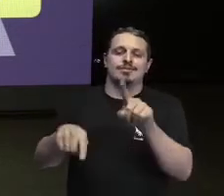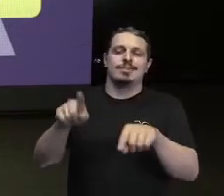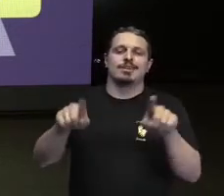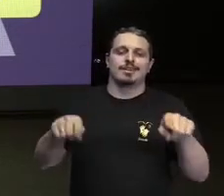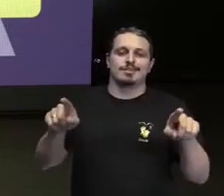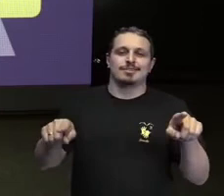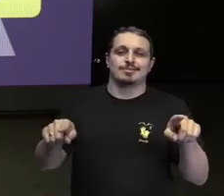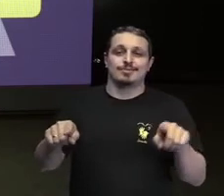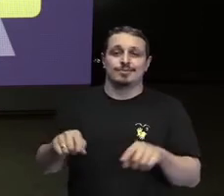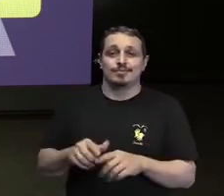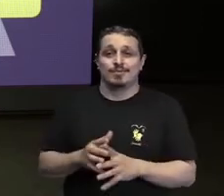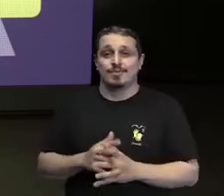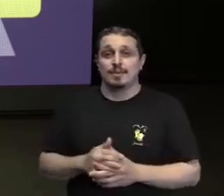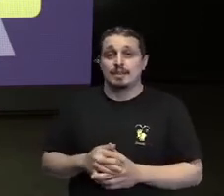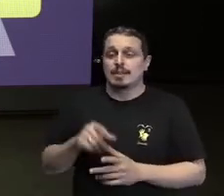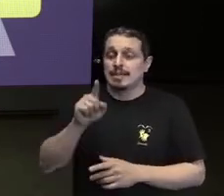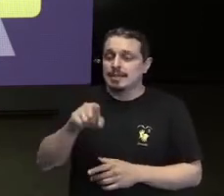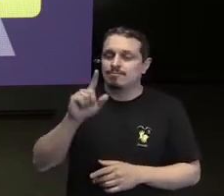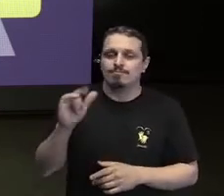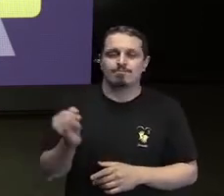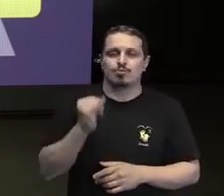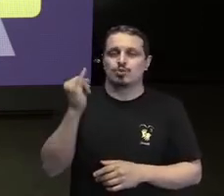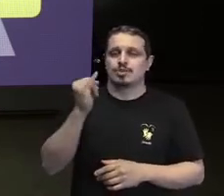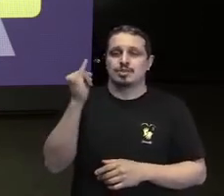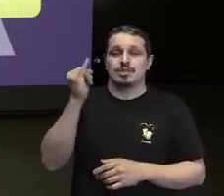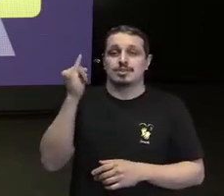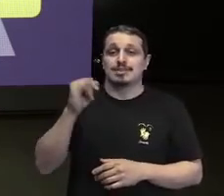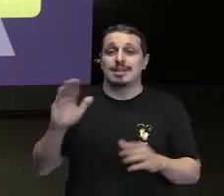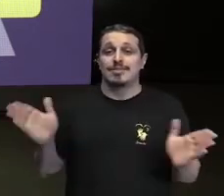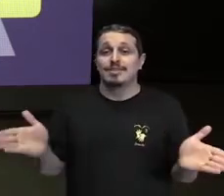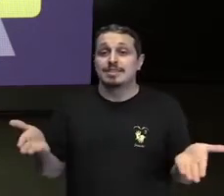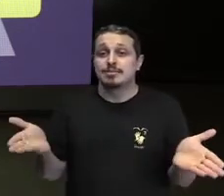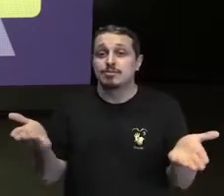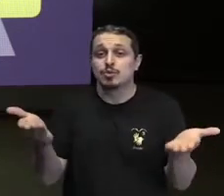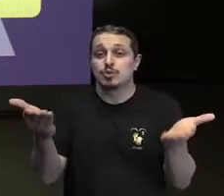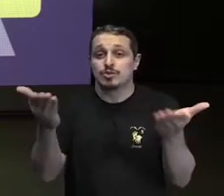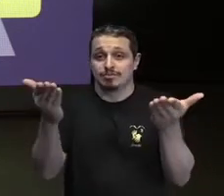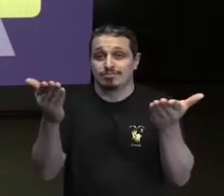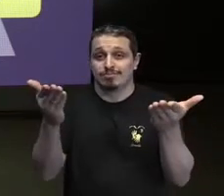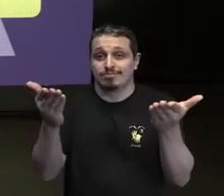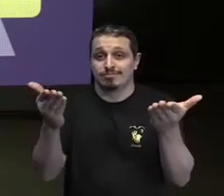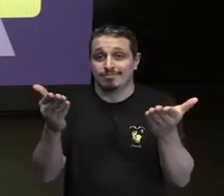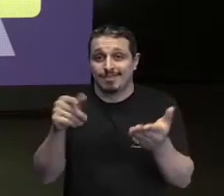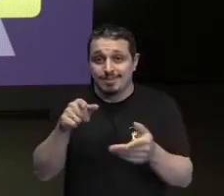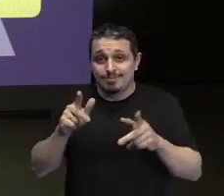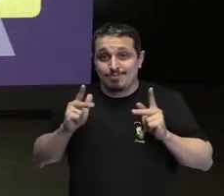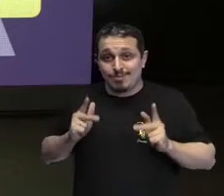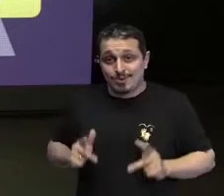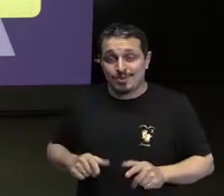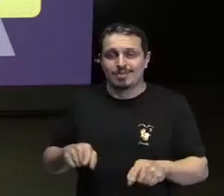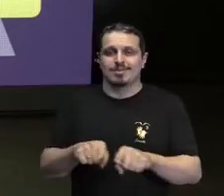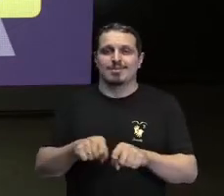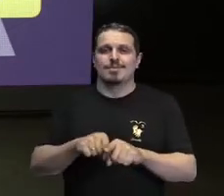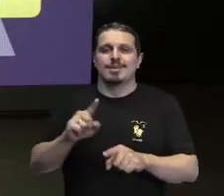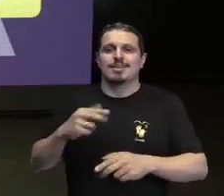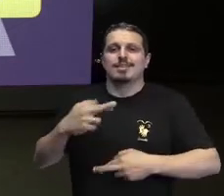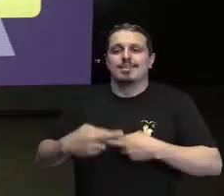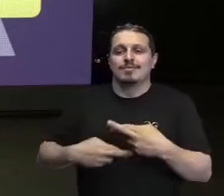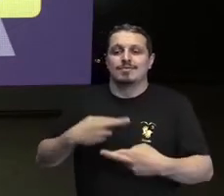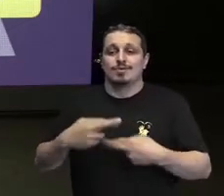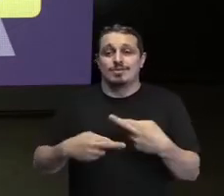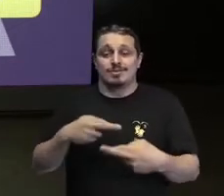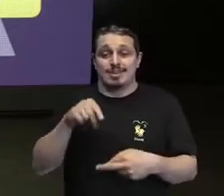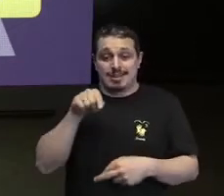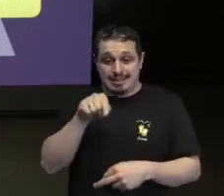são fundamentais para impulsionar talentos e negócios. Ela entende, assim como eu,